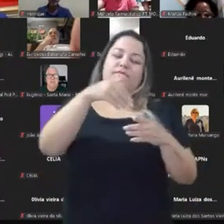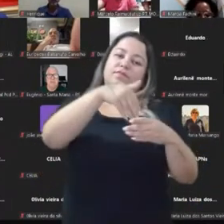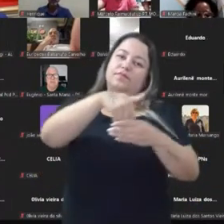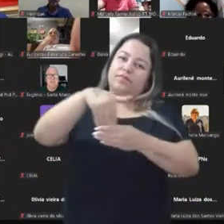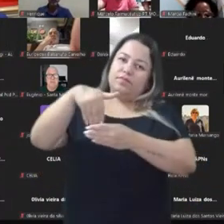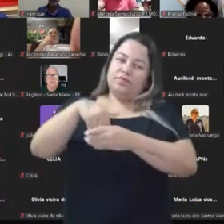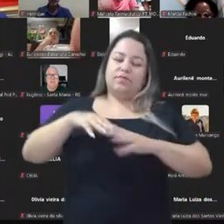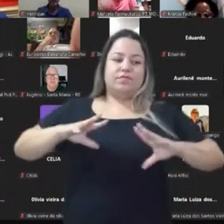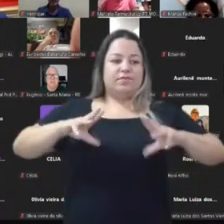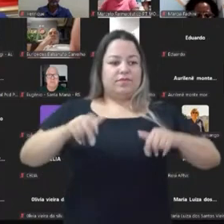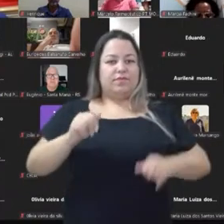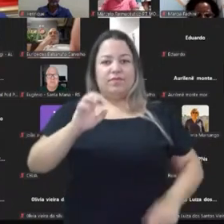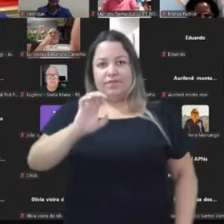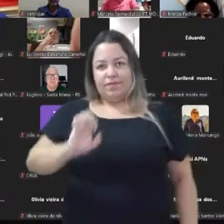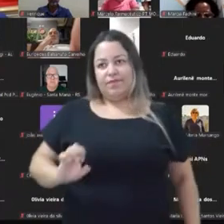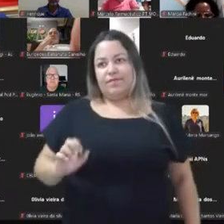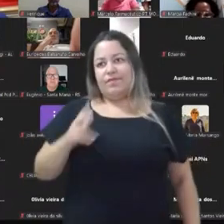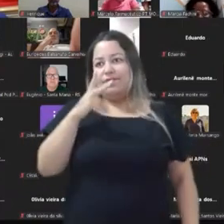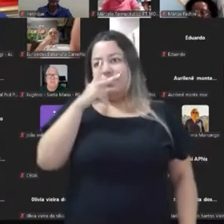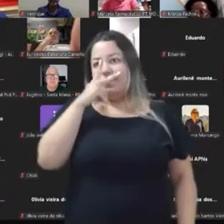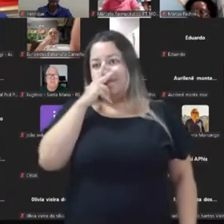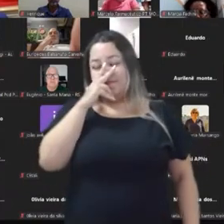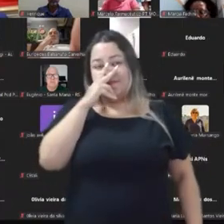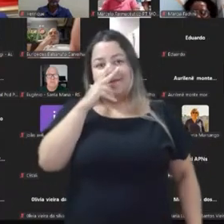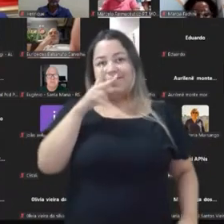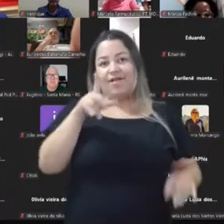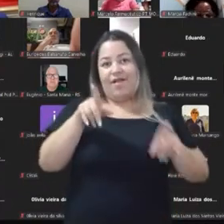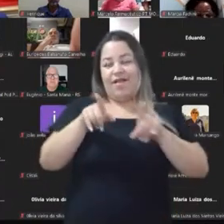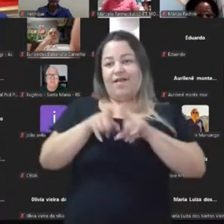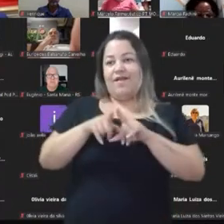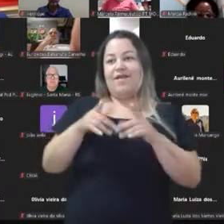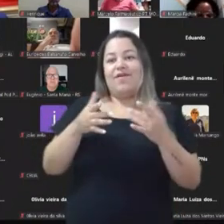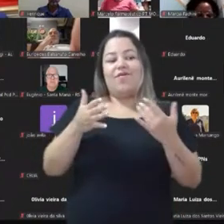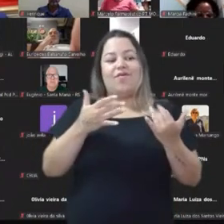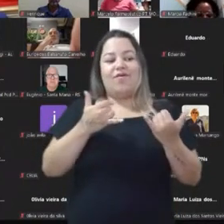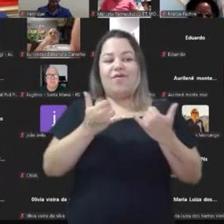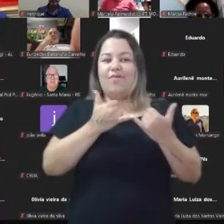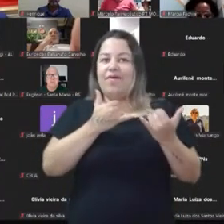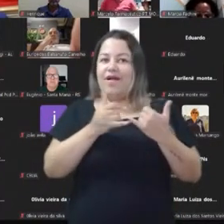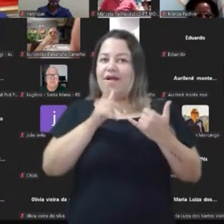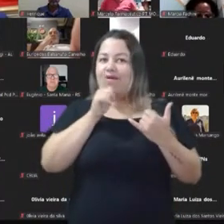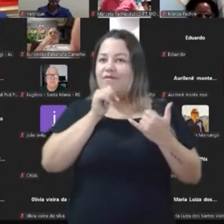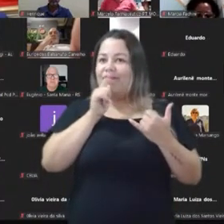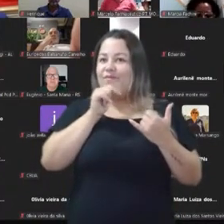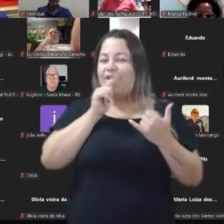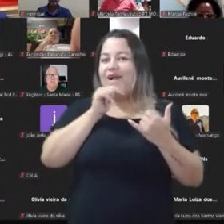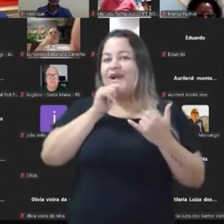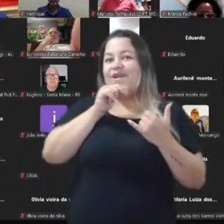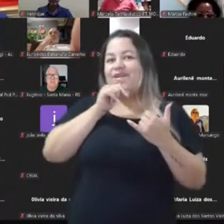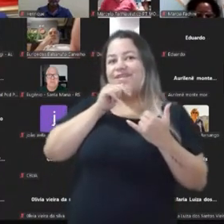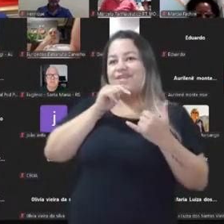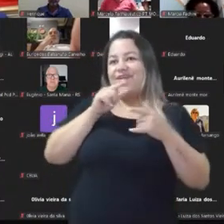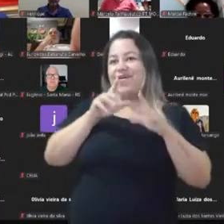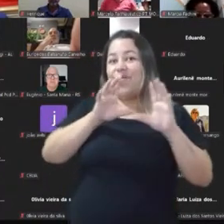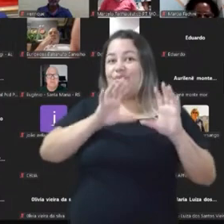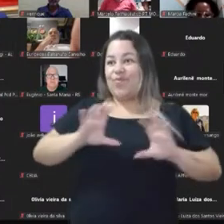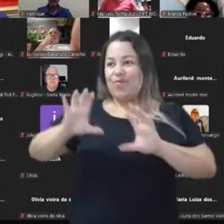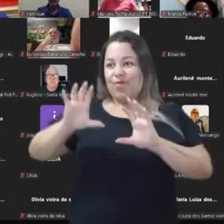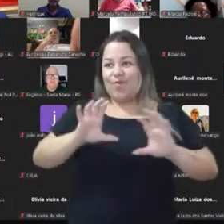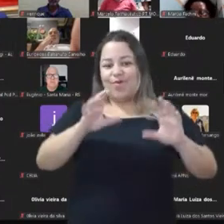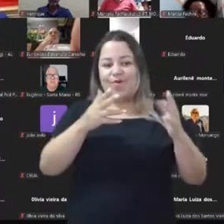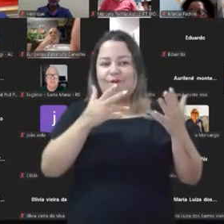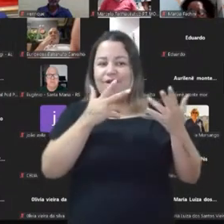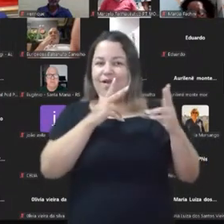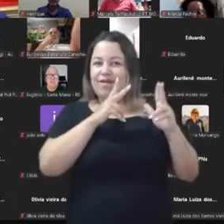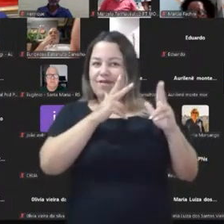toda a esquerda, parece que a água bate no bumbum, né, quando a água bate no bumbum, a pessoa fala, opa, toda a esquerda vai para a luta, e aí